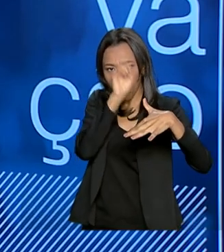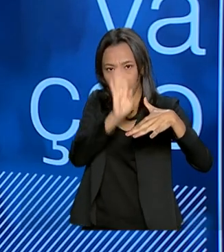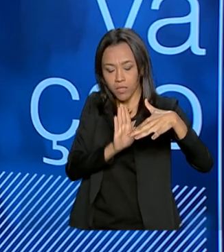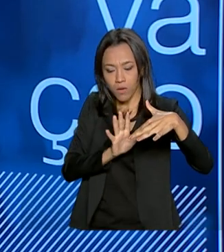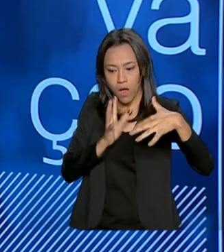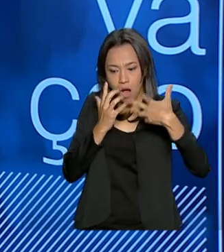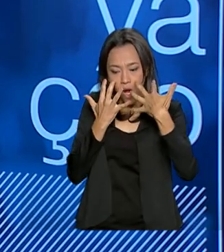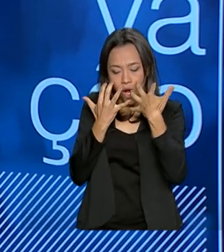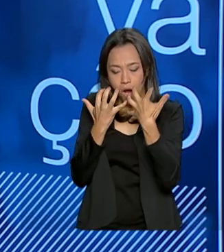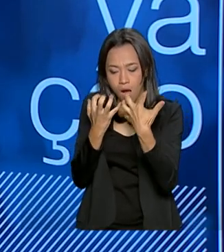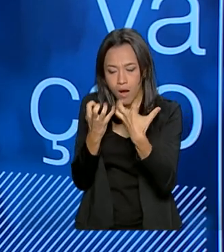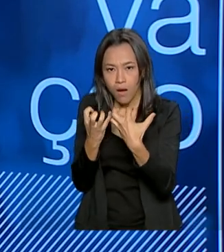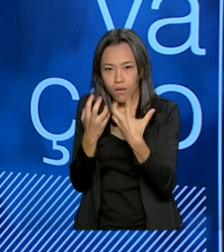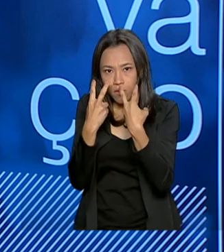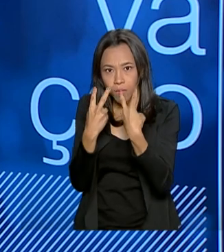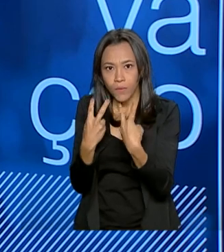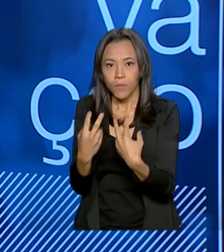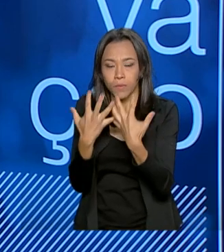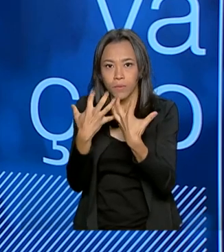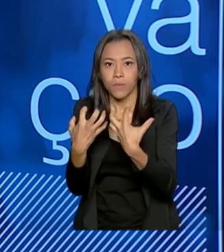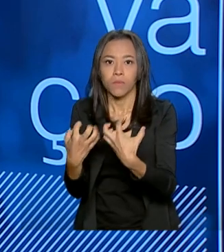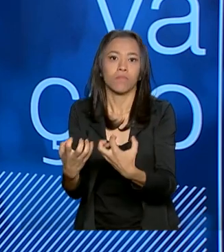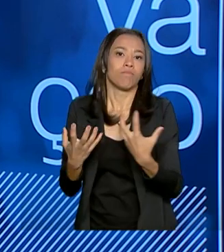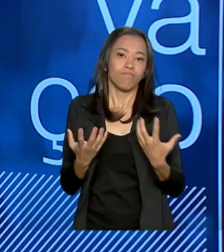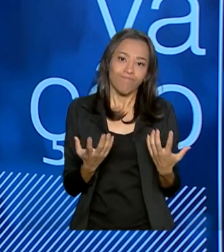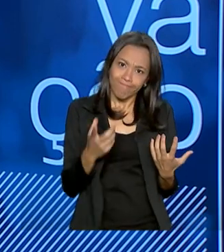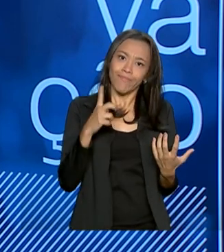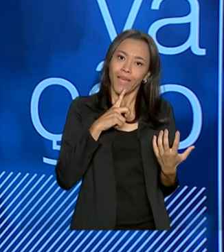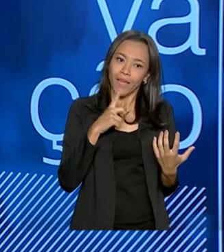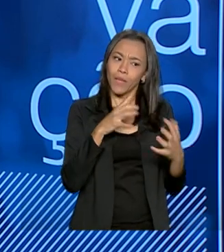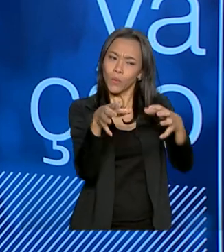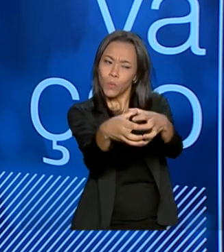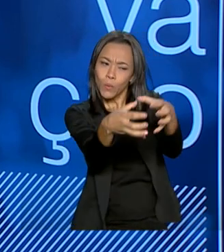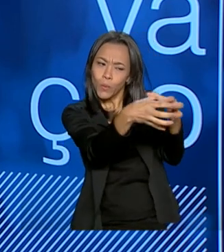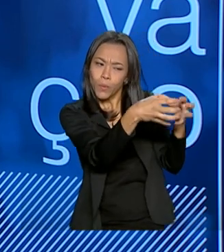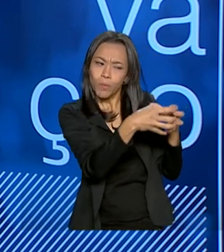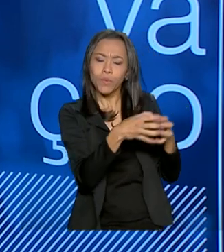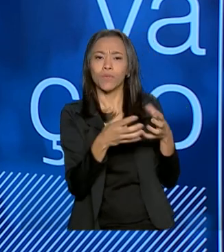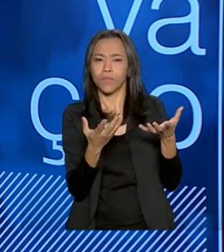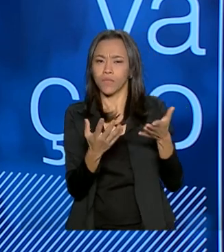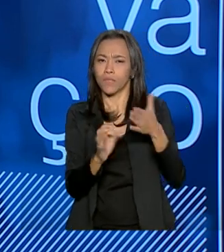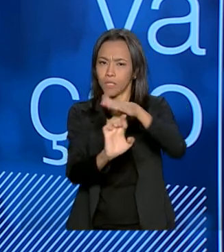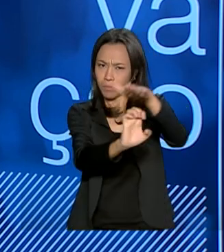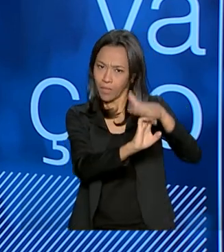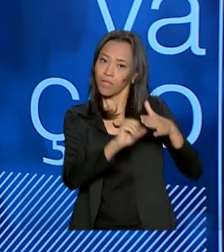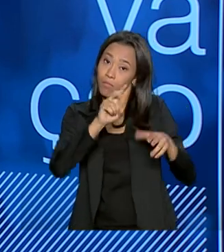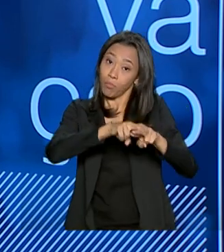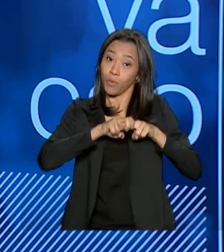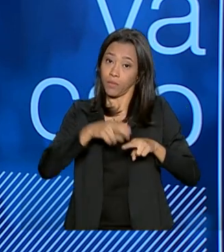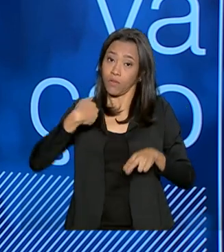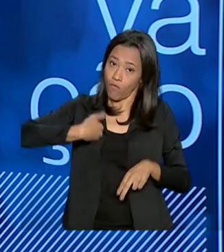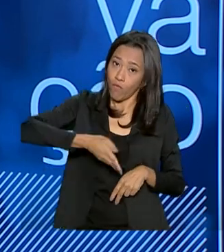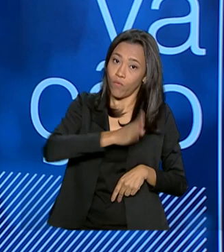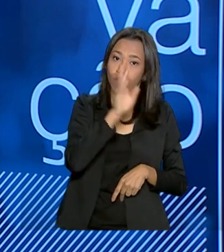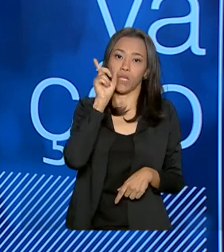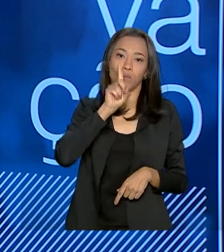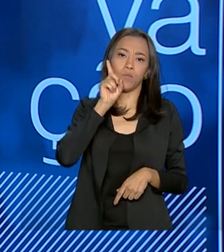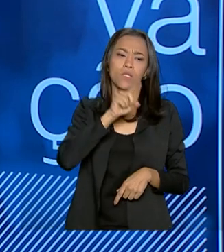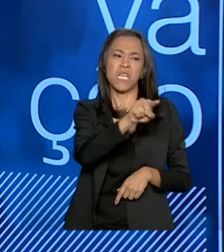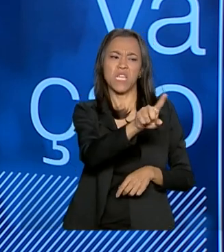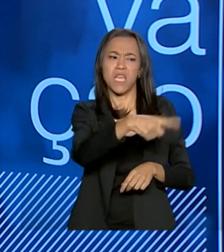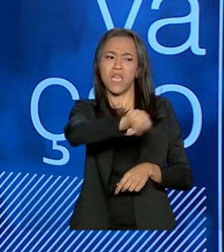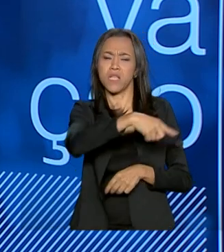que nós vamos, e há esses grupos de investidores reunidos, como foi essa minha ida lá aos Estados Unidos, as